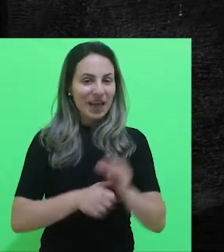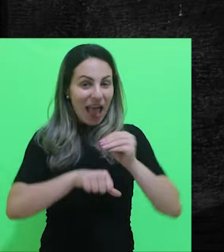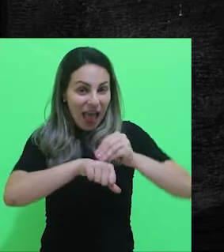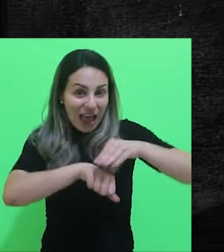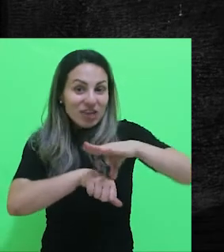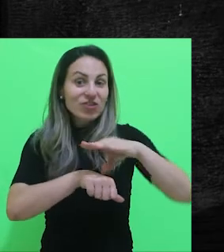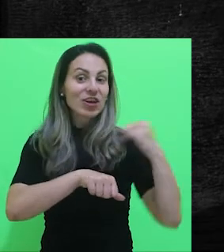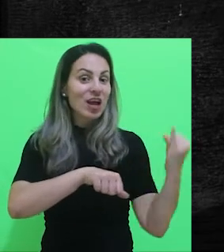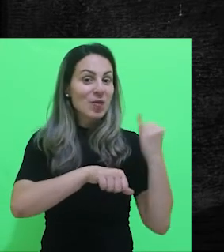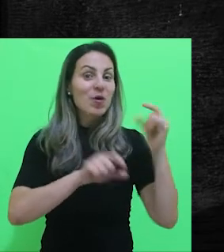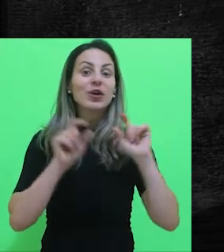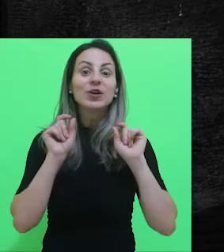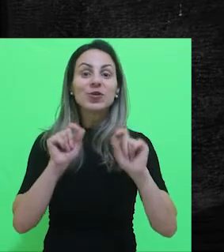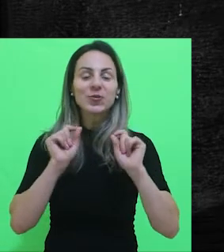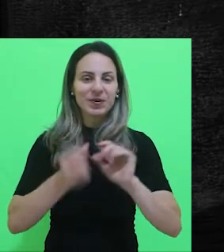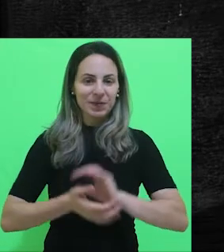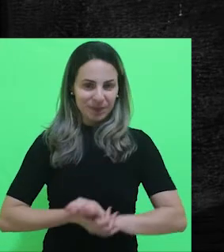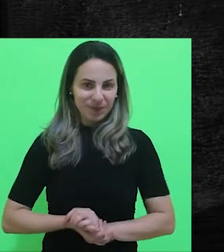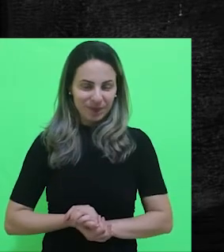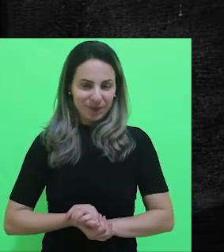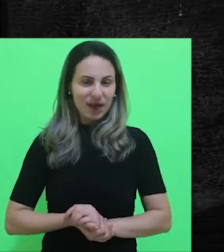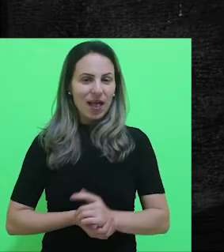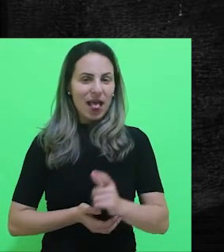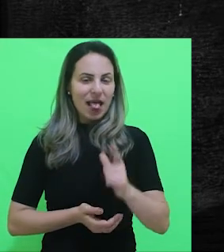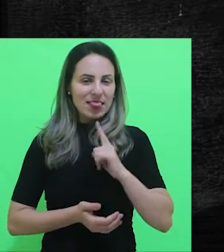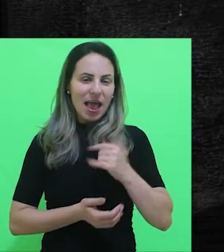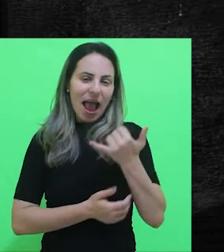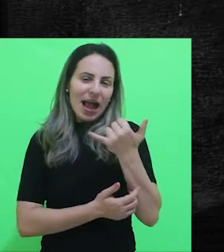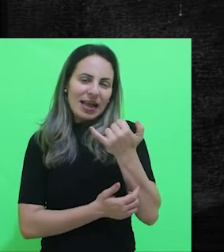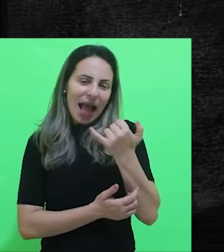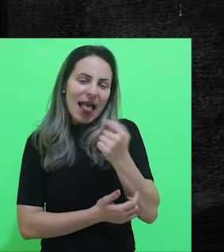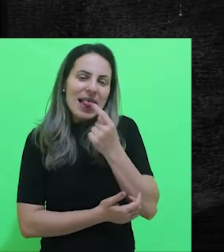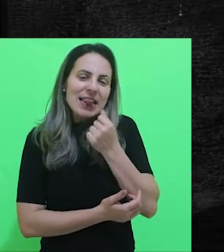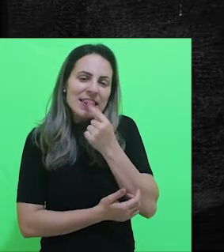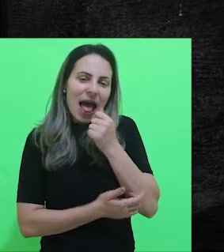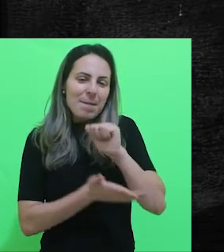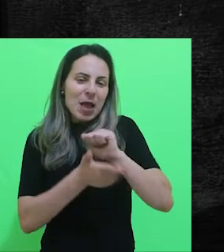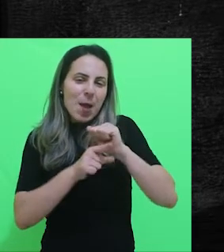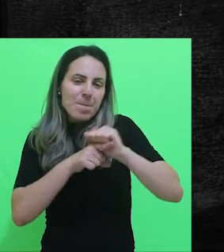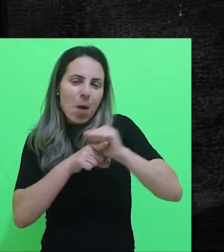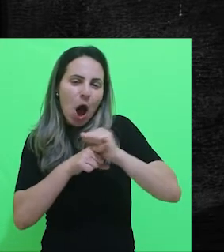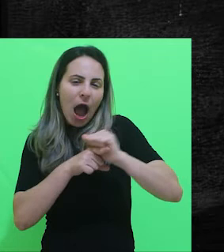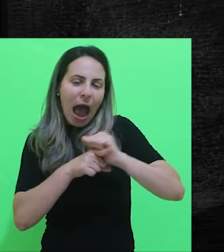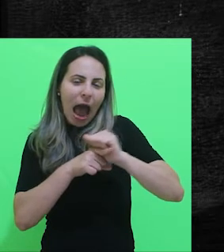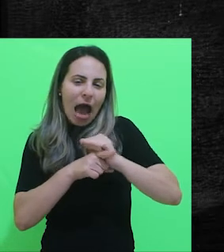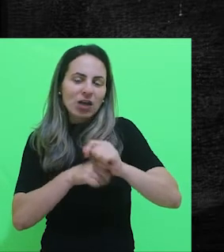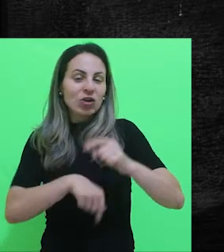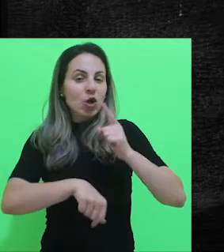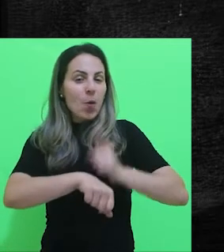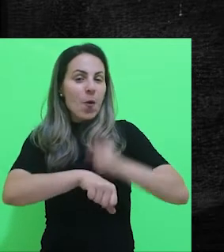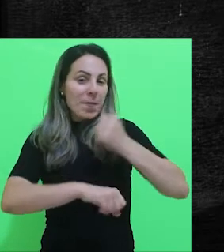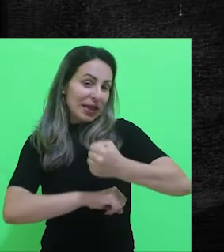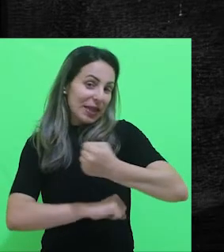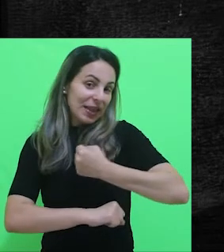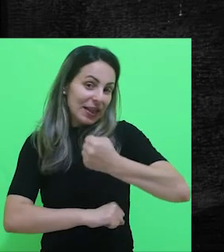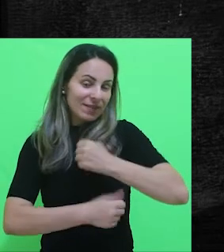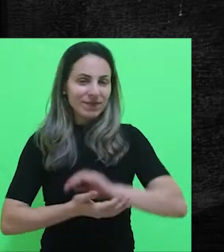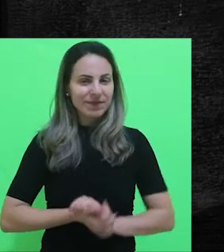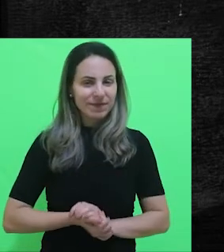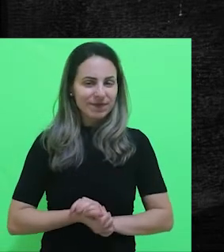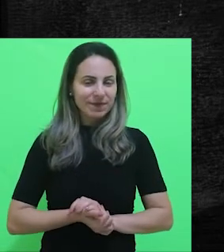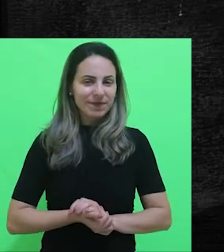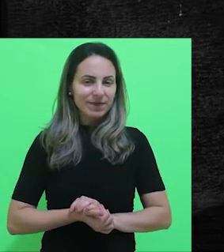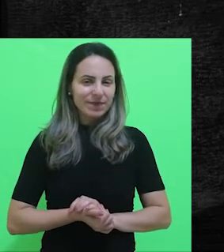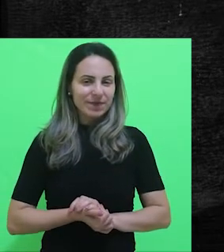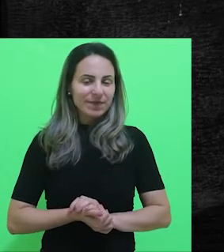dica importante é você levar caneta, lápis e borracha no processo seletivo ou no momento da entrevista. Isso